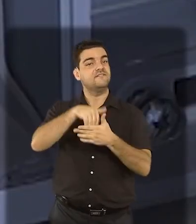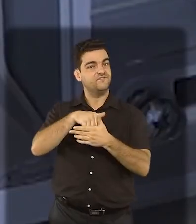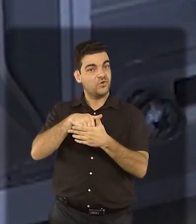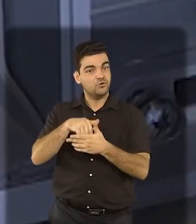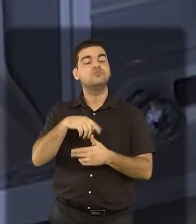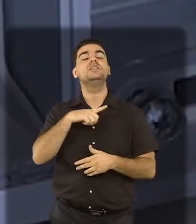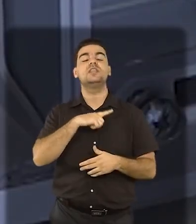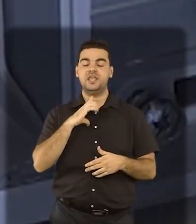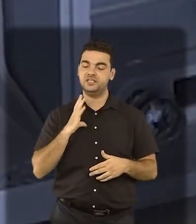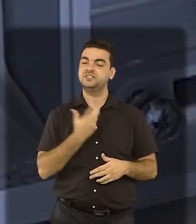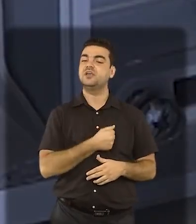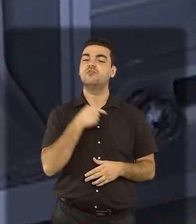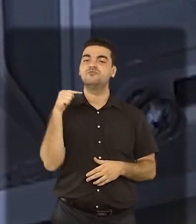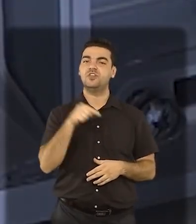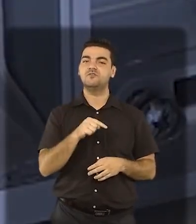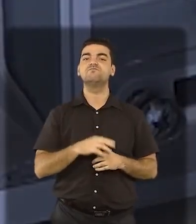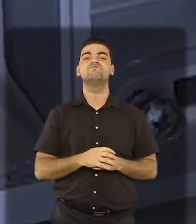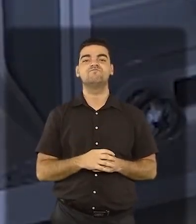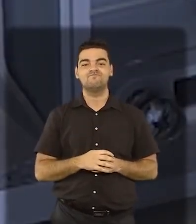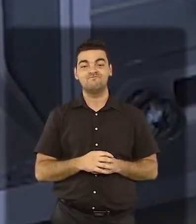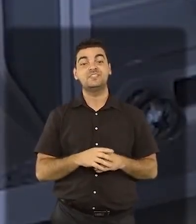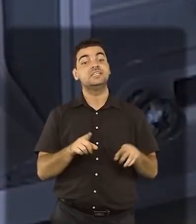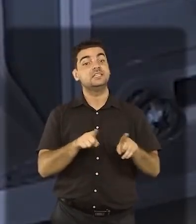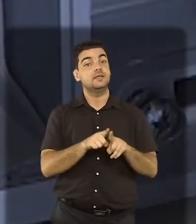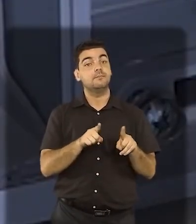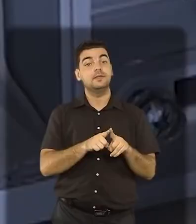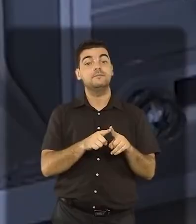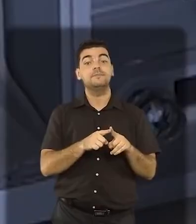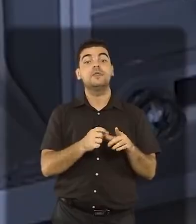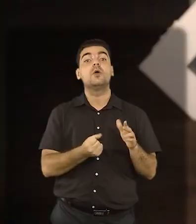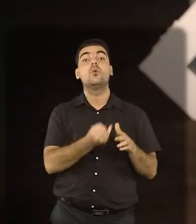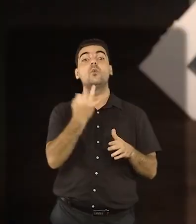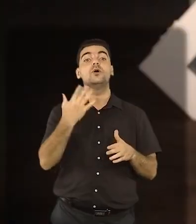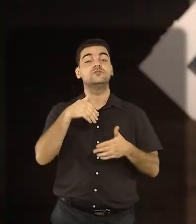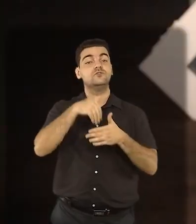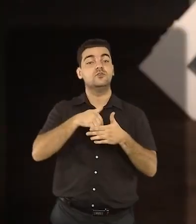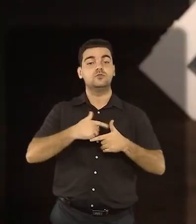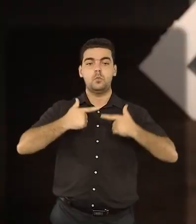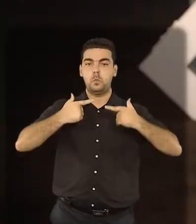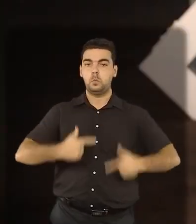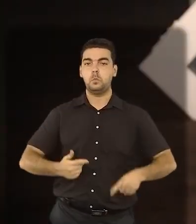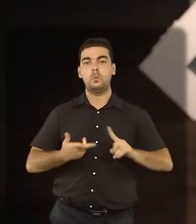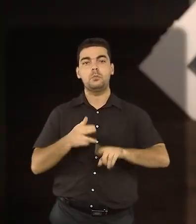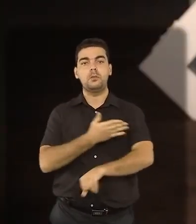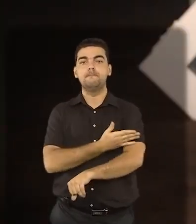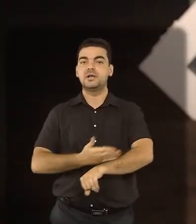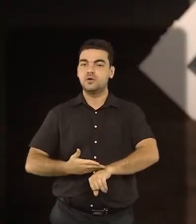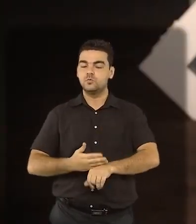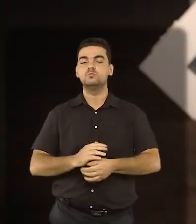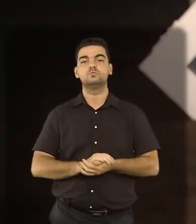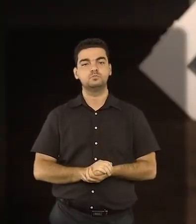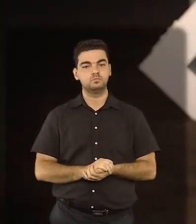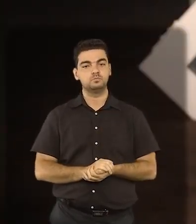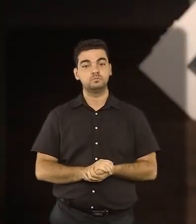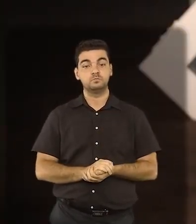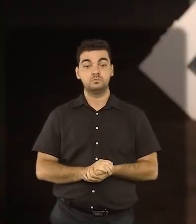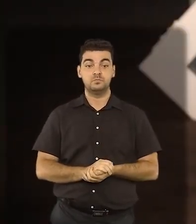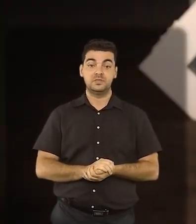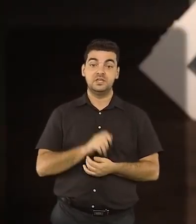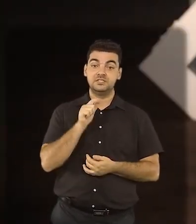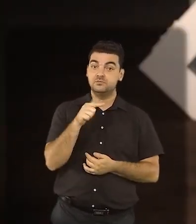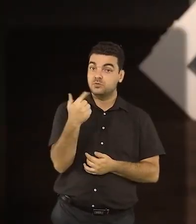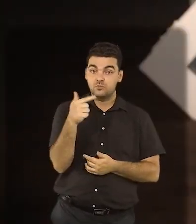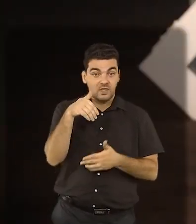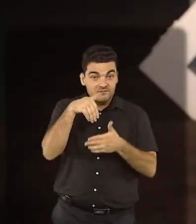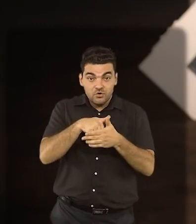candidato e candidata recebeu e também os votos nulos e em branco naquela sessão. Quem não recebeu